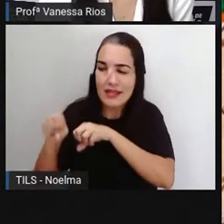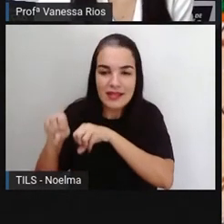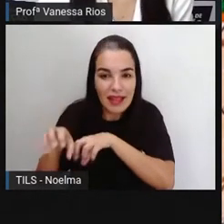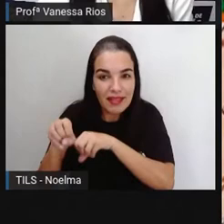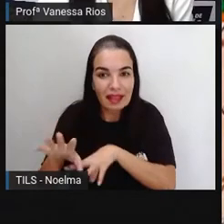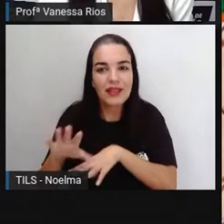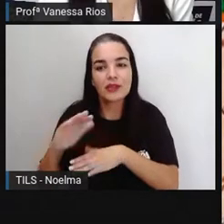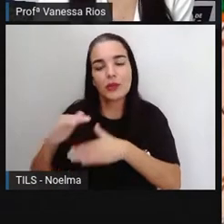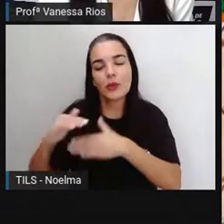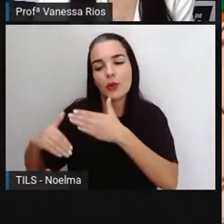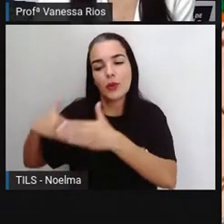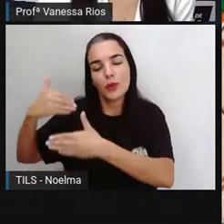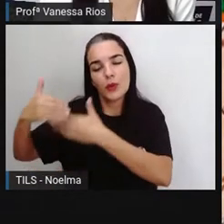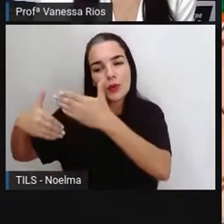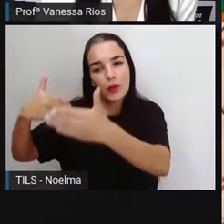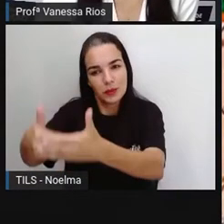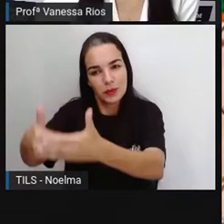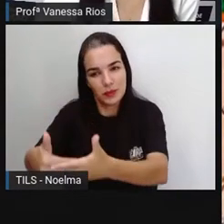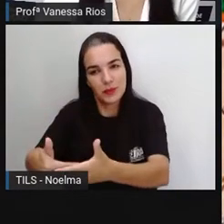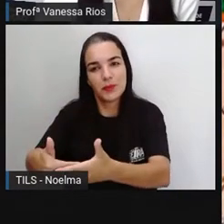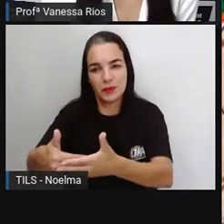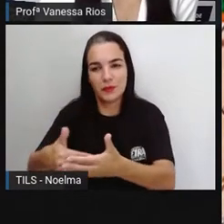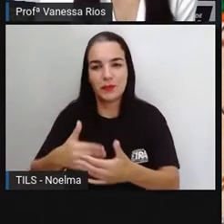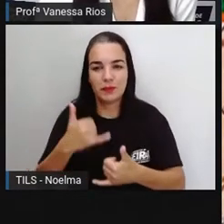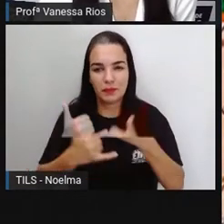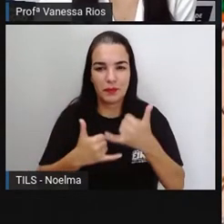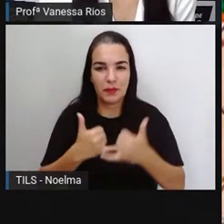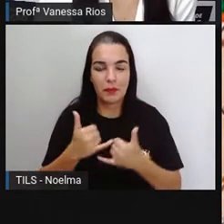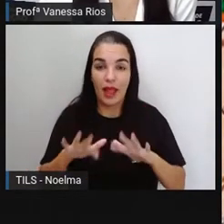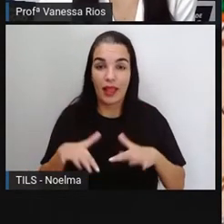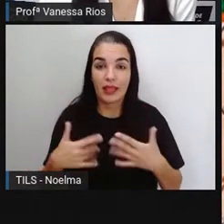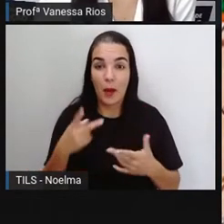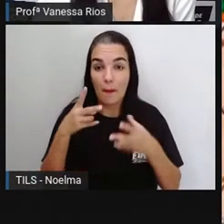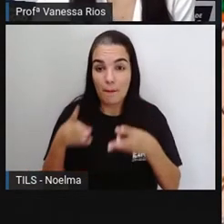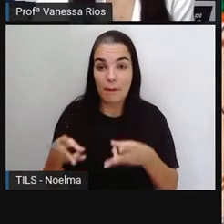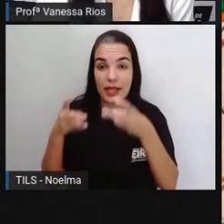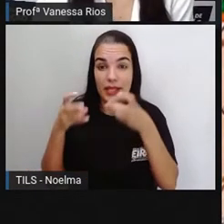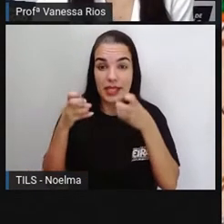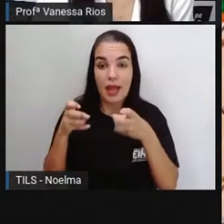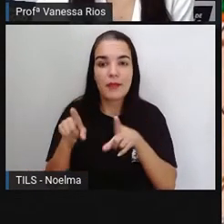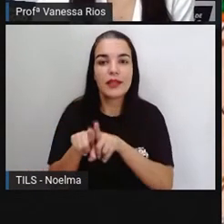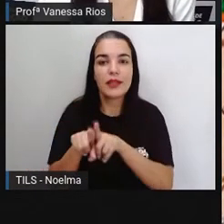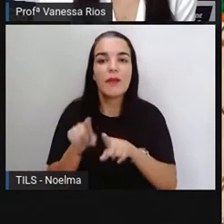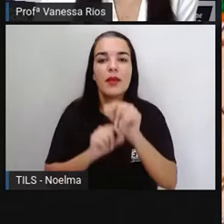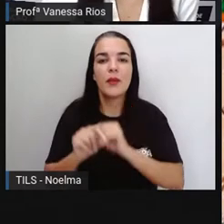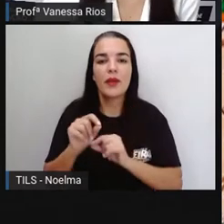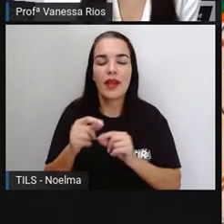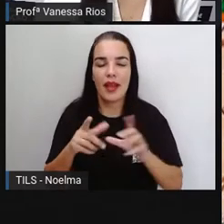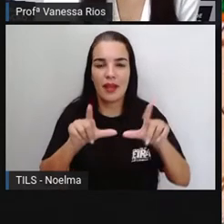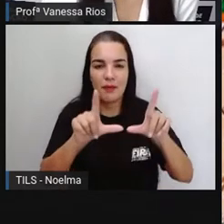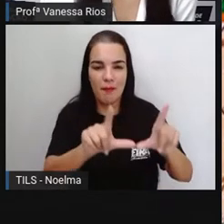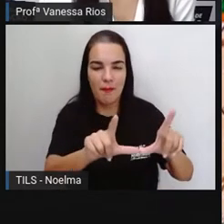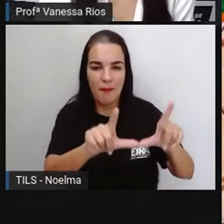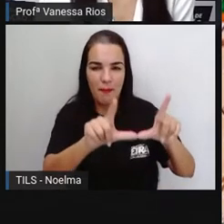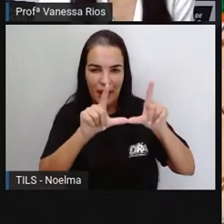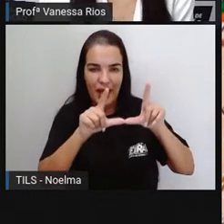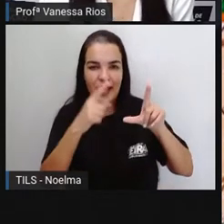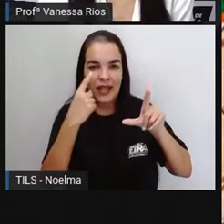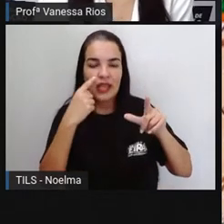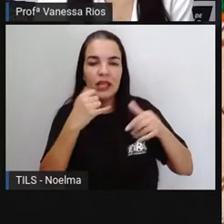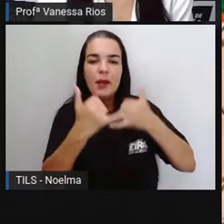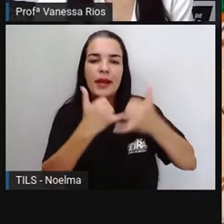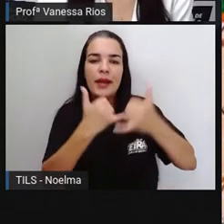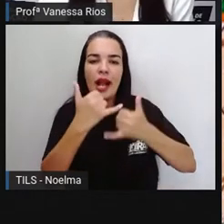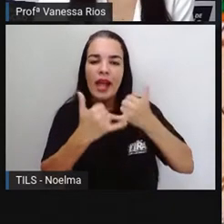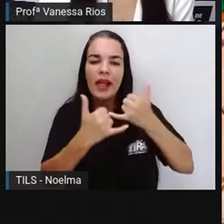continuidade ao processo de brincar. Então a gente percebe aí a exposição não só de brincadeiras, mas também de